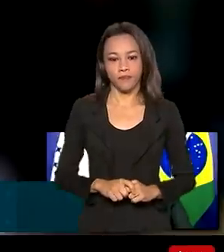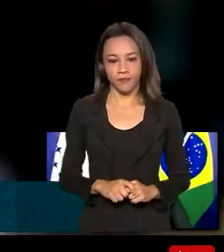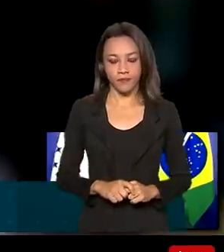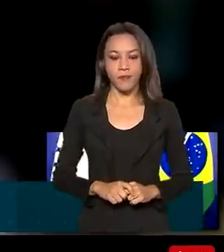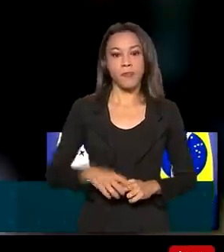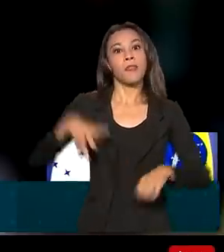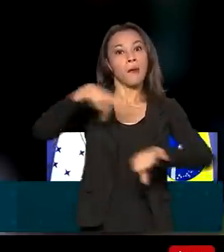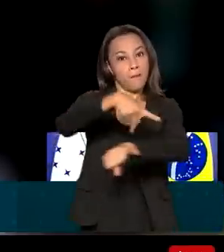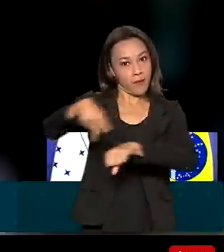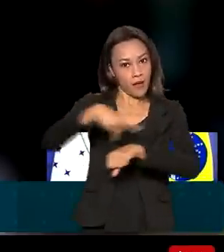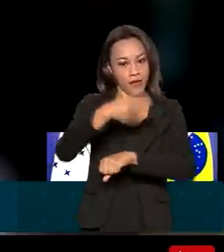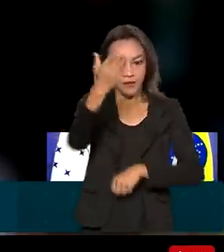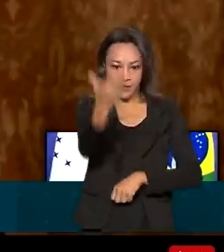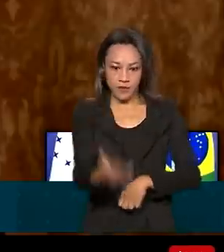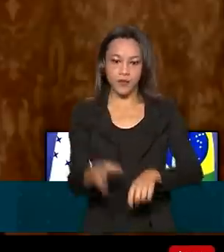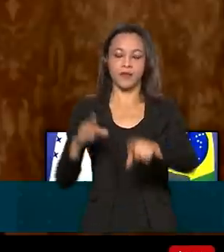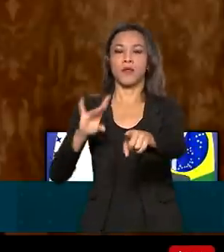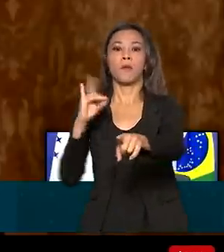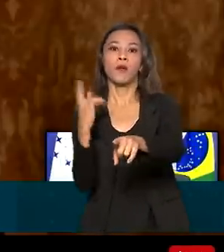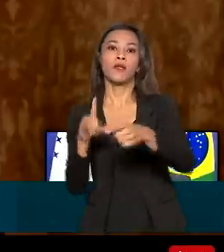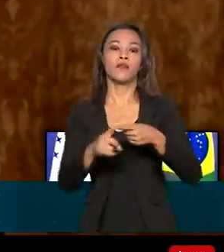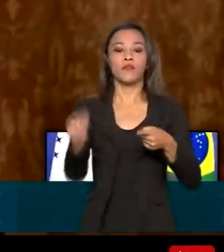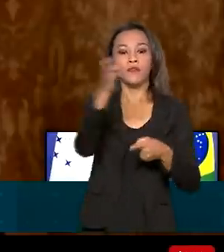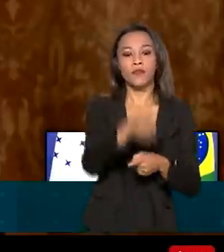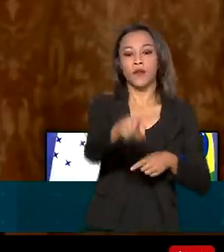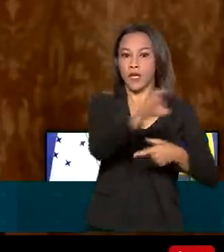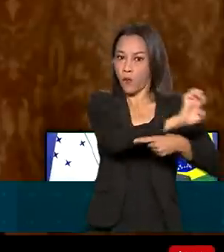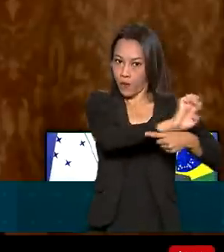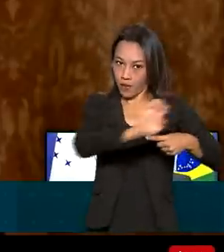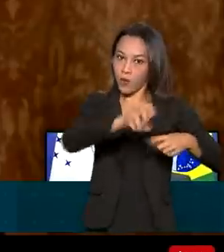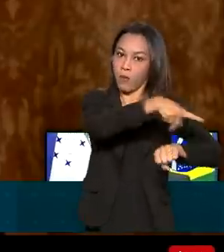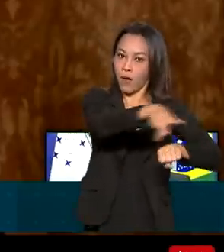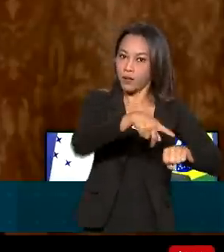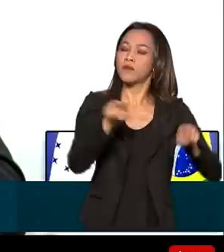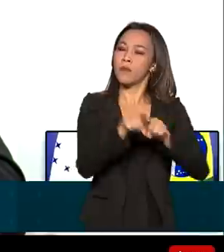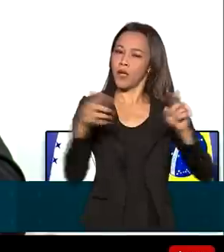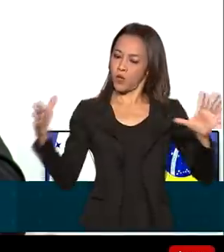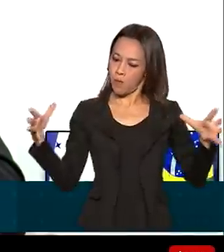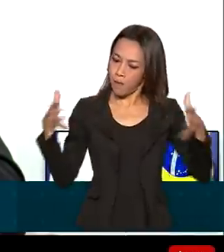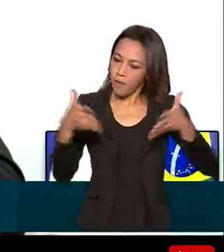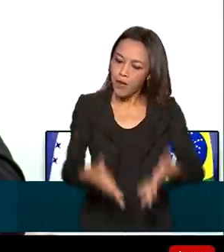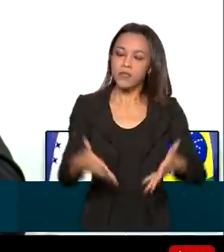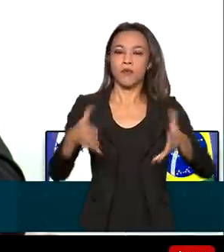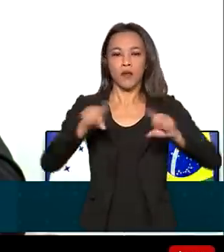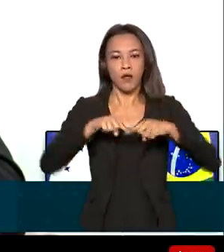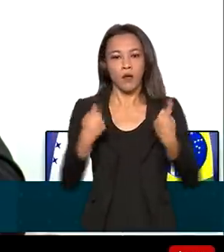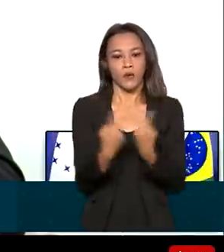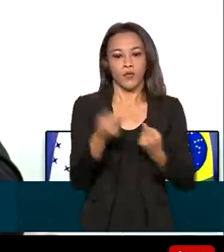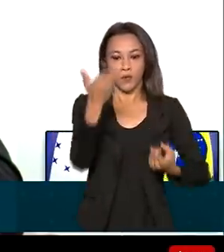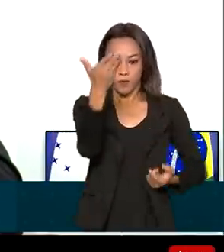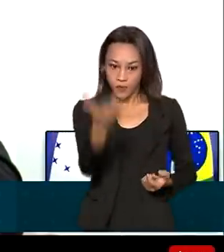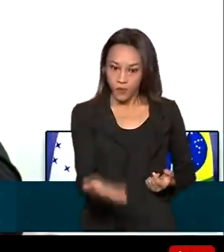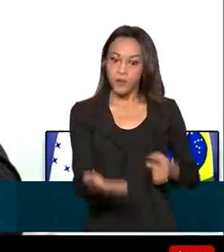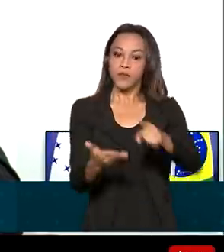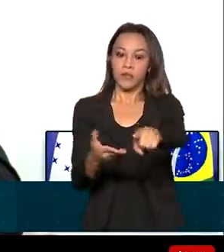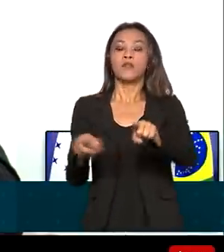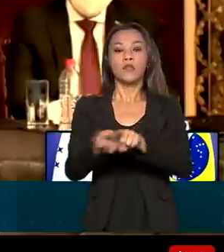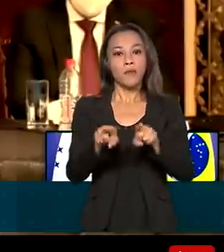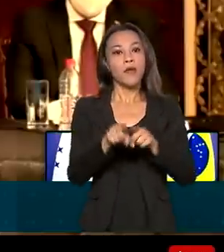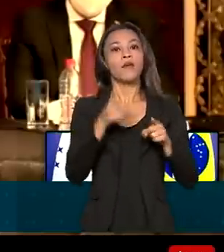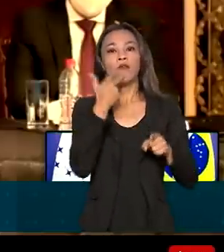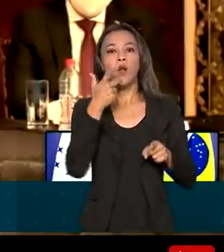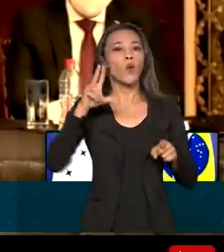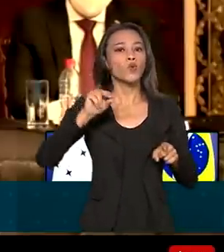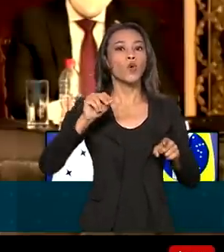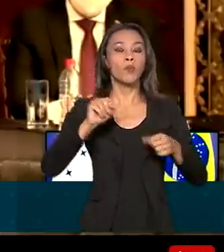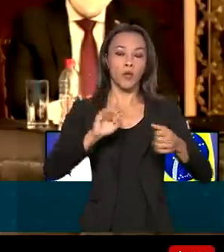Países associados como Bolívia e Equador também participaram da cúpula. Os chefes de Estado também falaram sobre o período